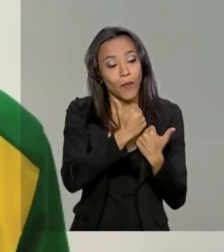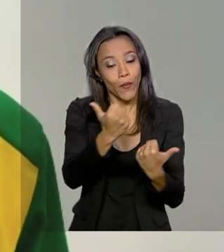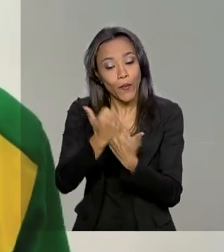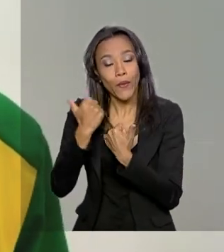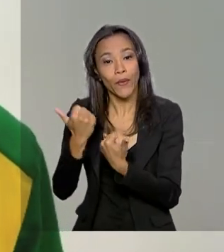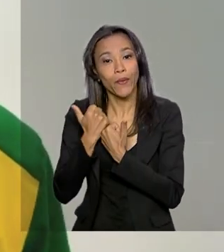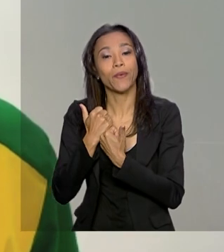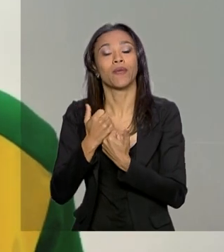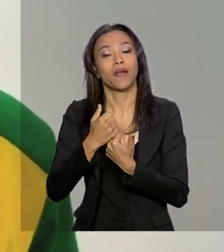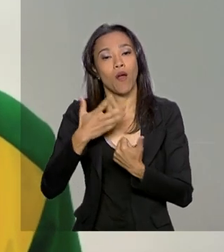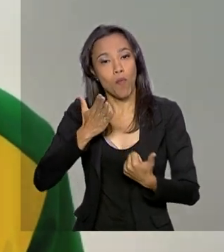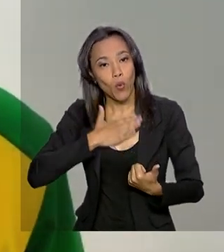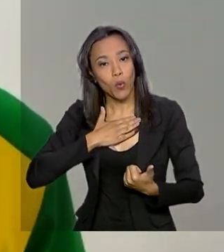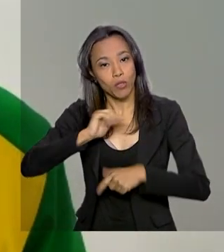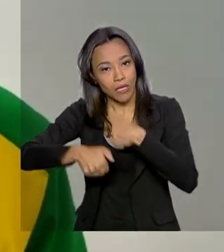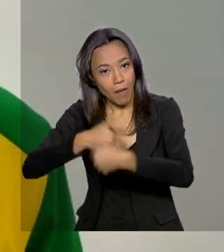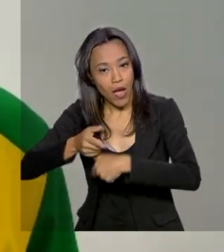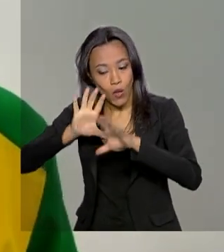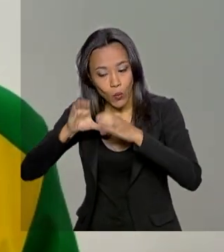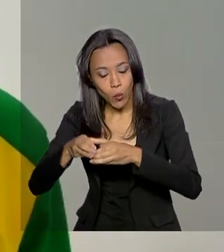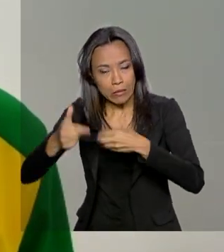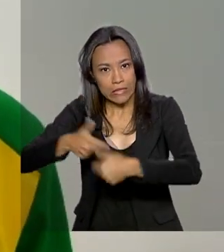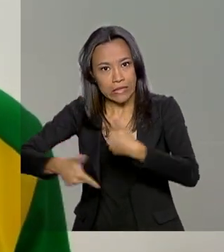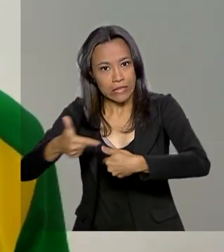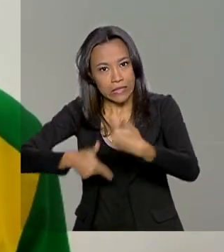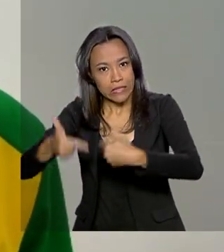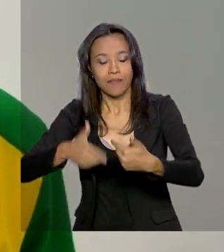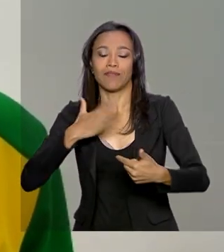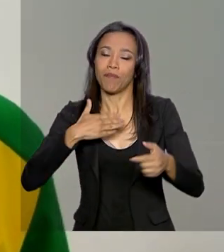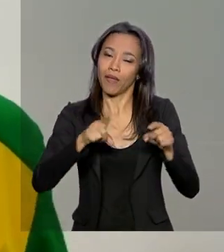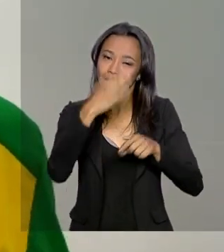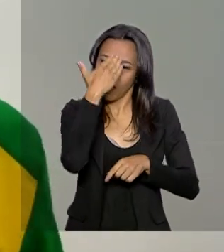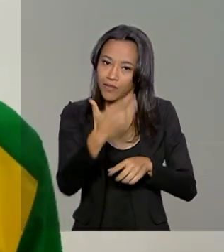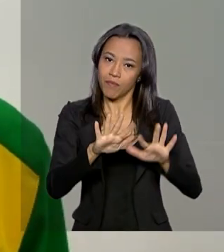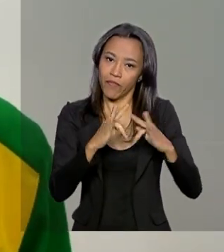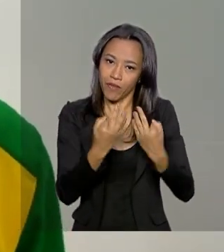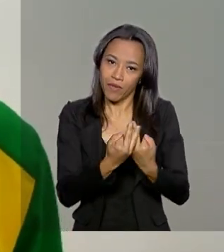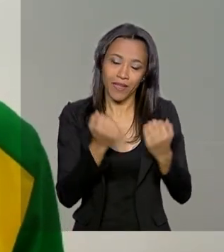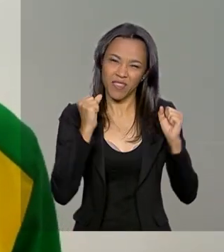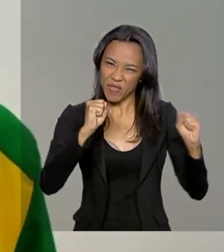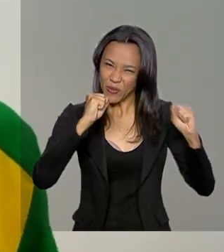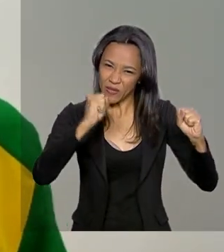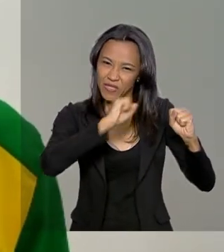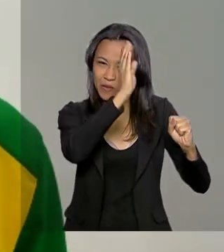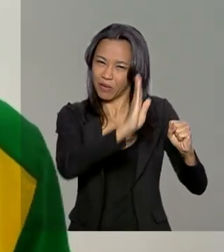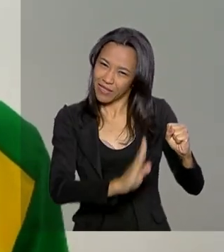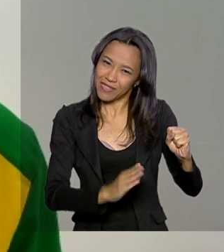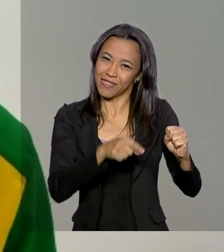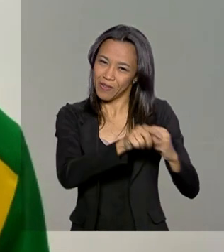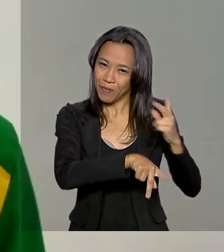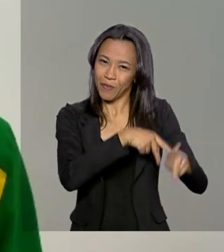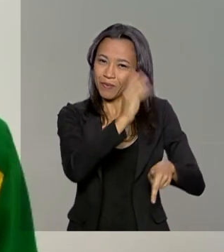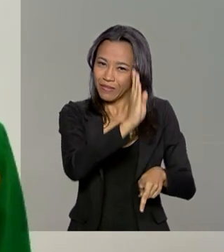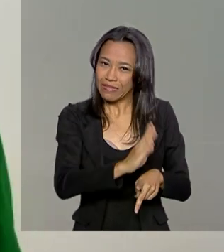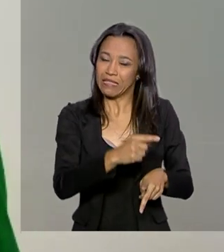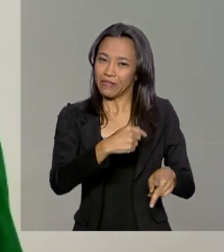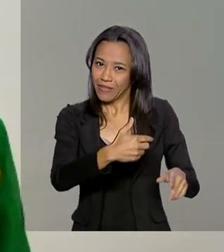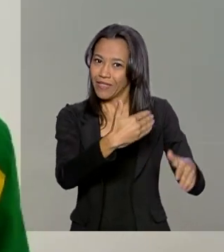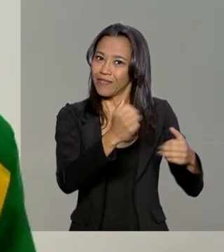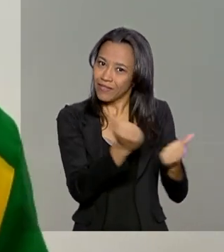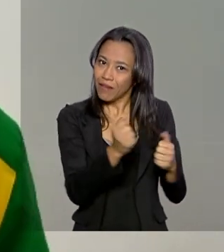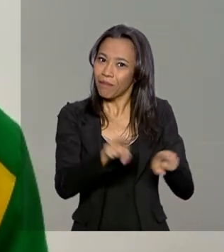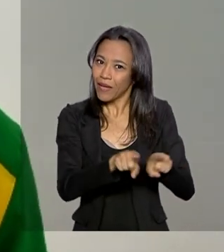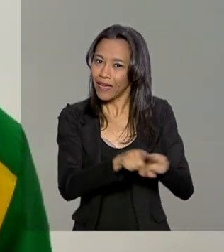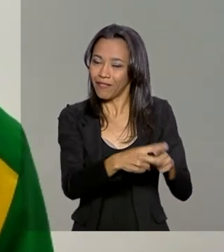equipe, que trabalha duro comigo, minha família e toda a torcida do Brasil que vibrou e lutou comigo